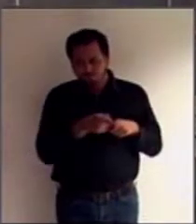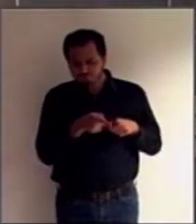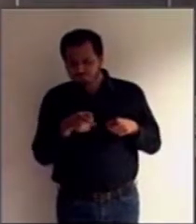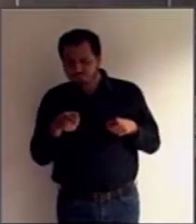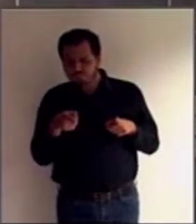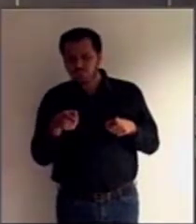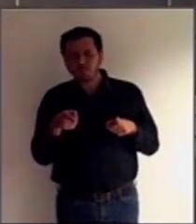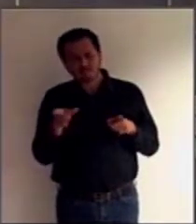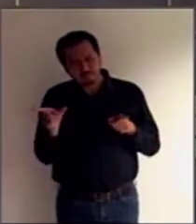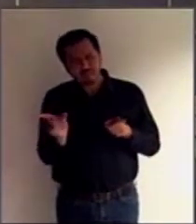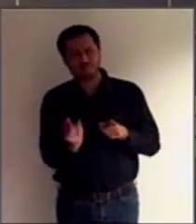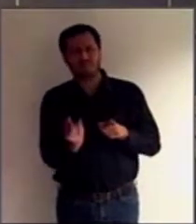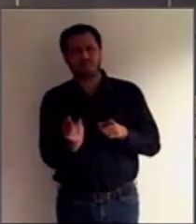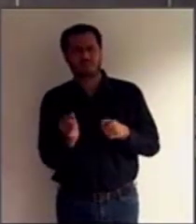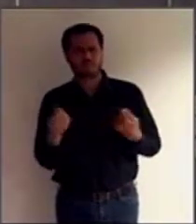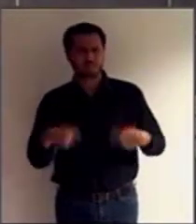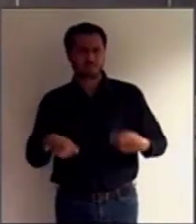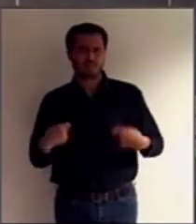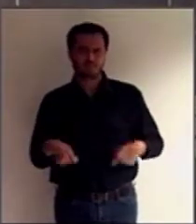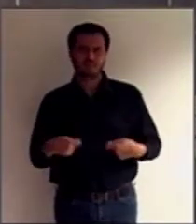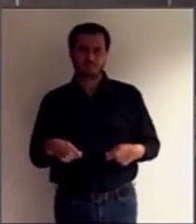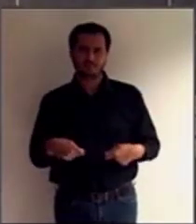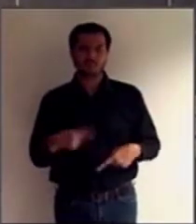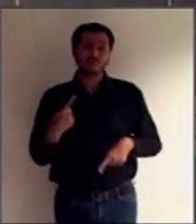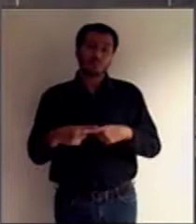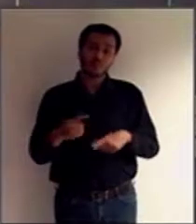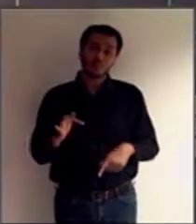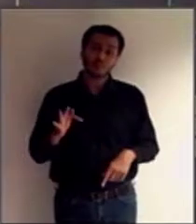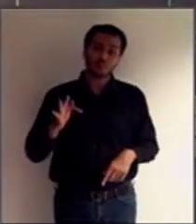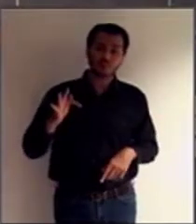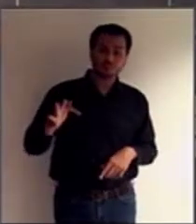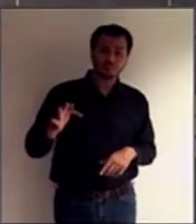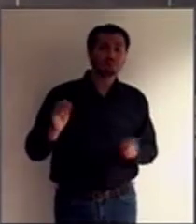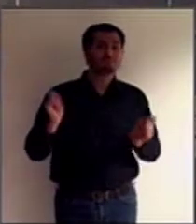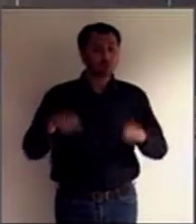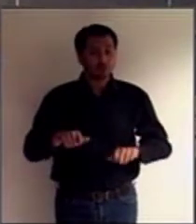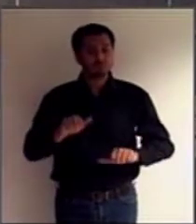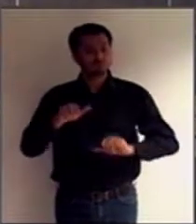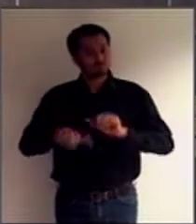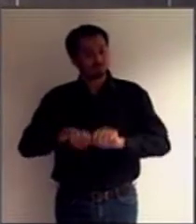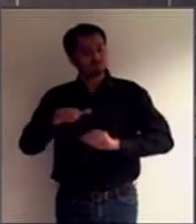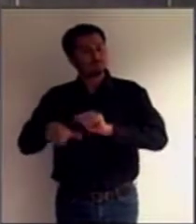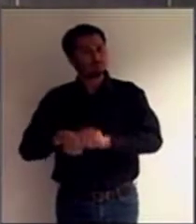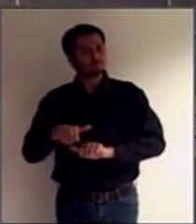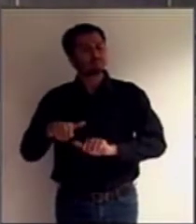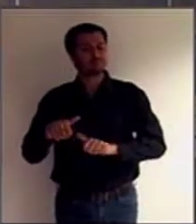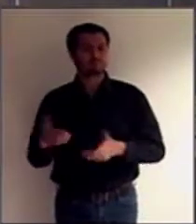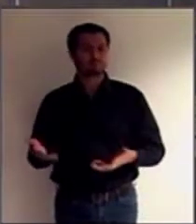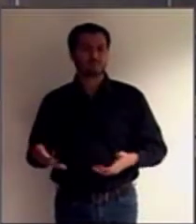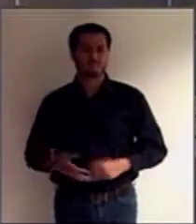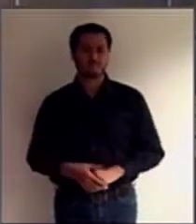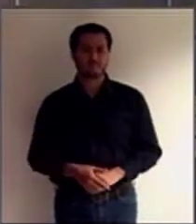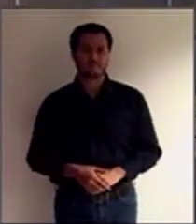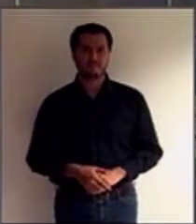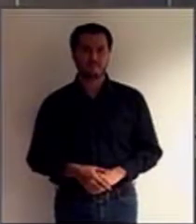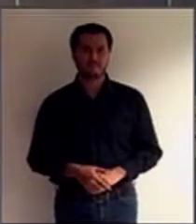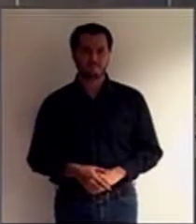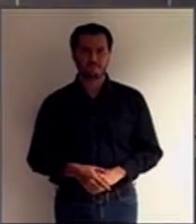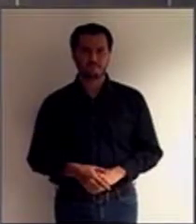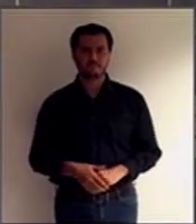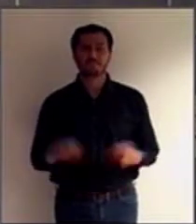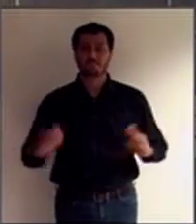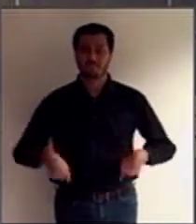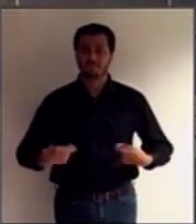possibilidade de revisão que é trazido pela Convenção. E a gente precisa de